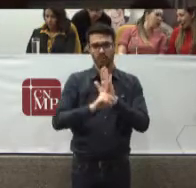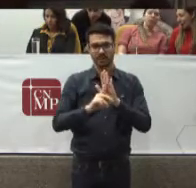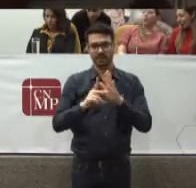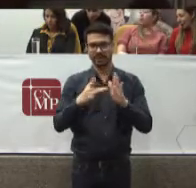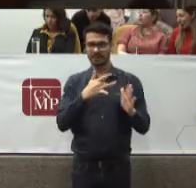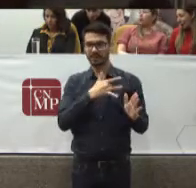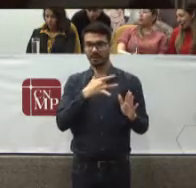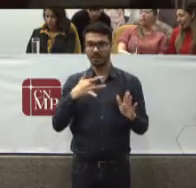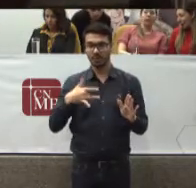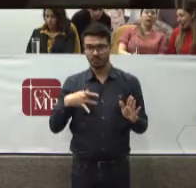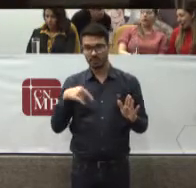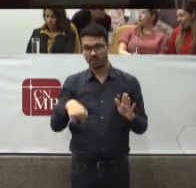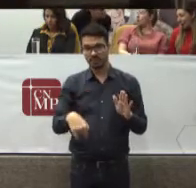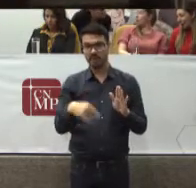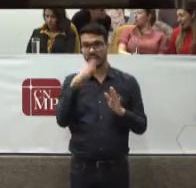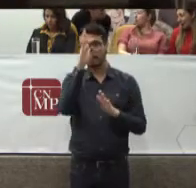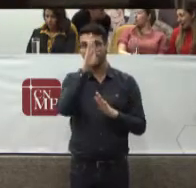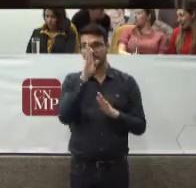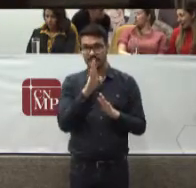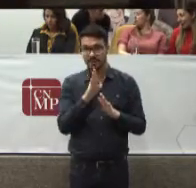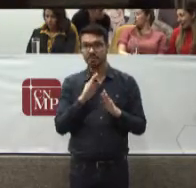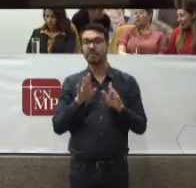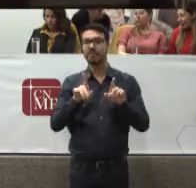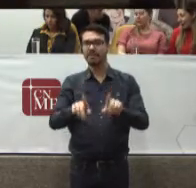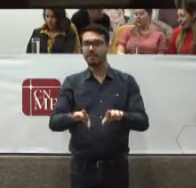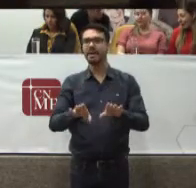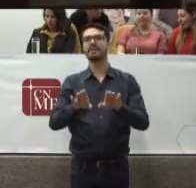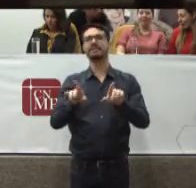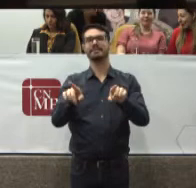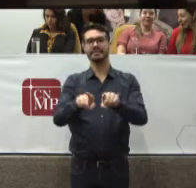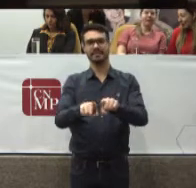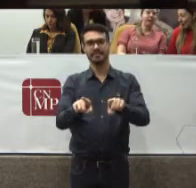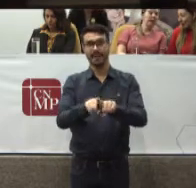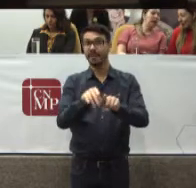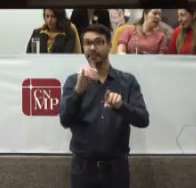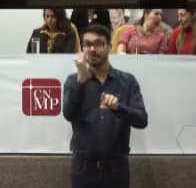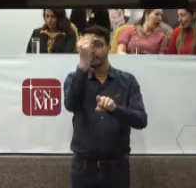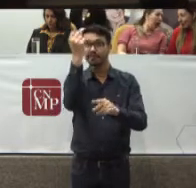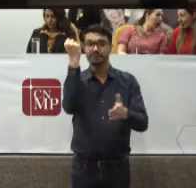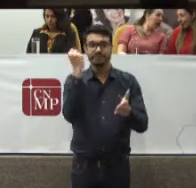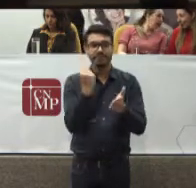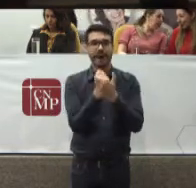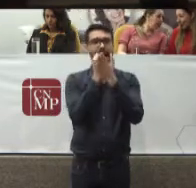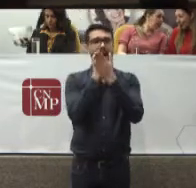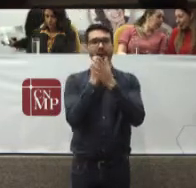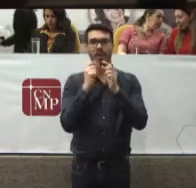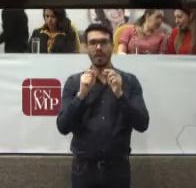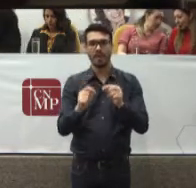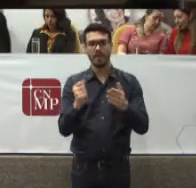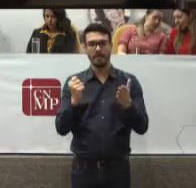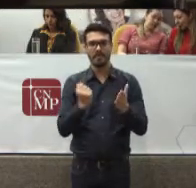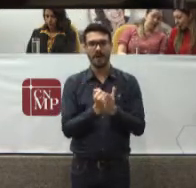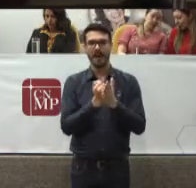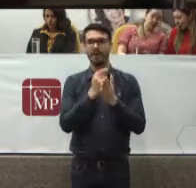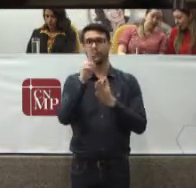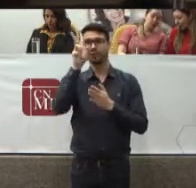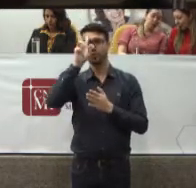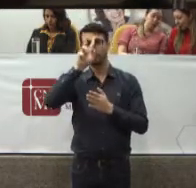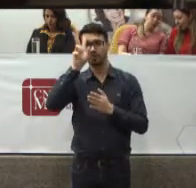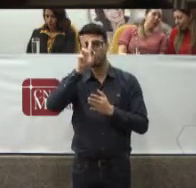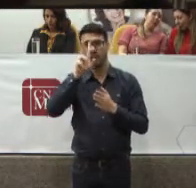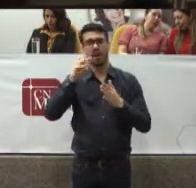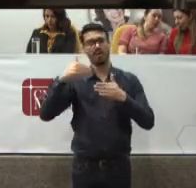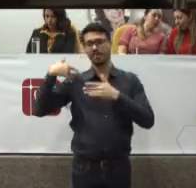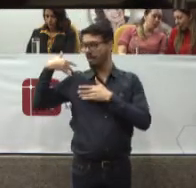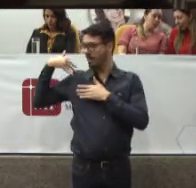No estado Brasileiro Mas Também Marcos Que são Marcos Históricos Com